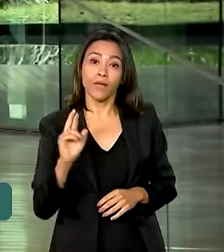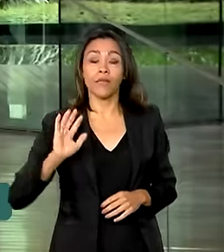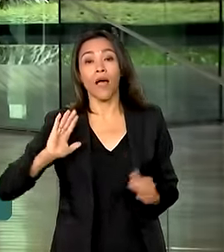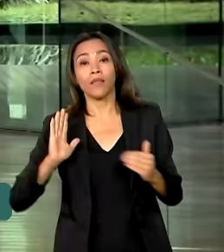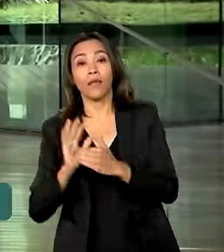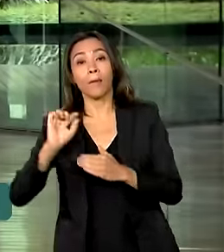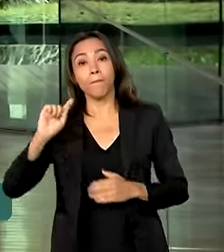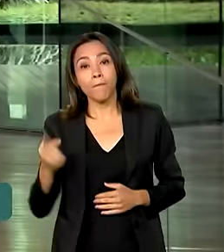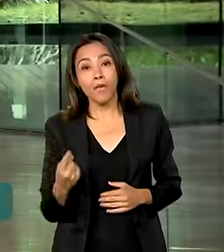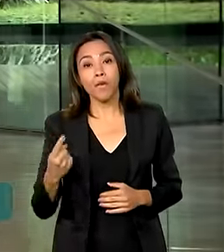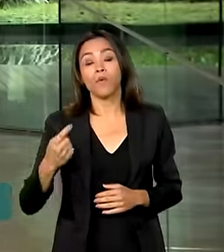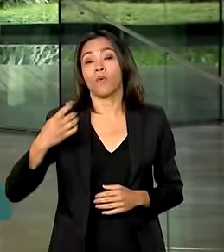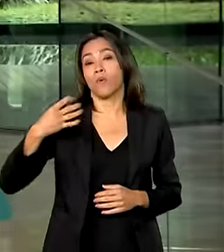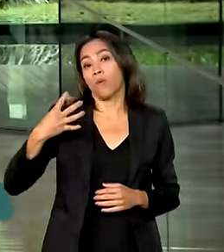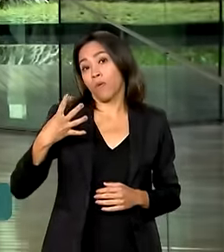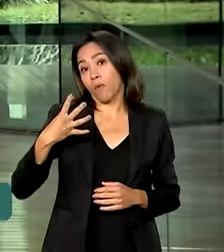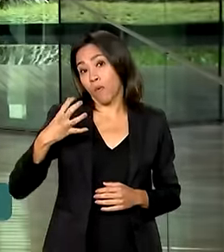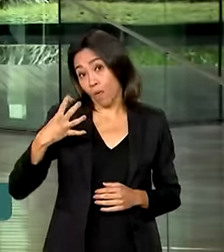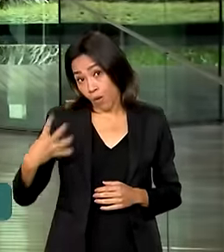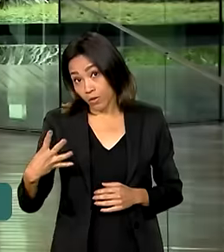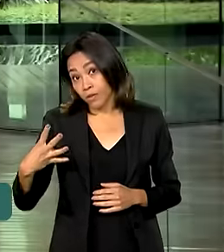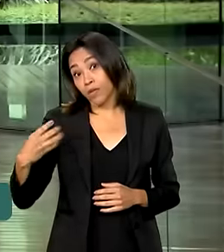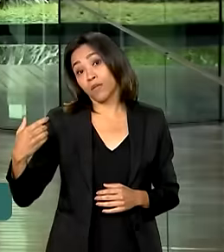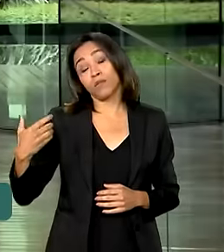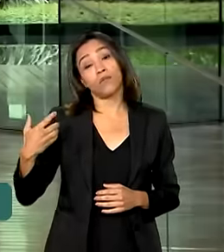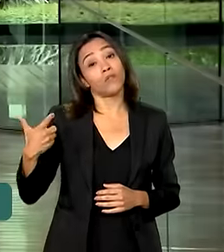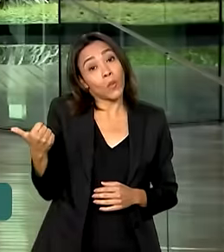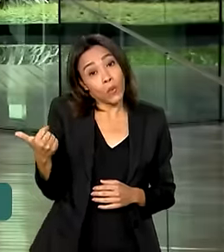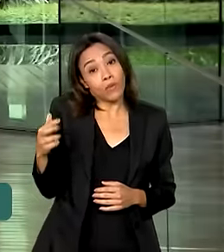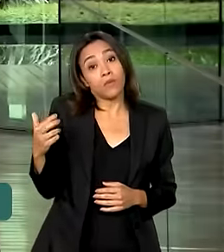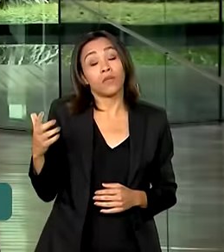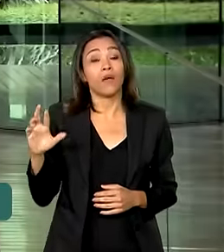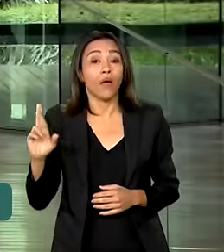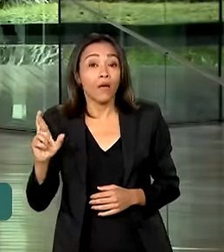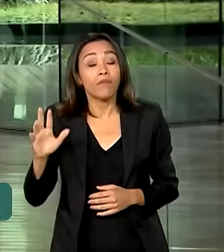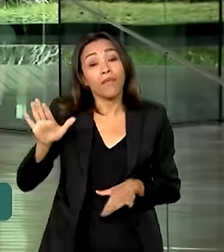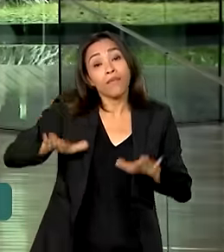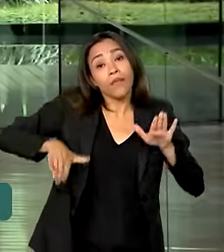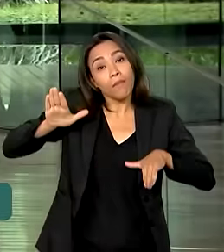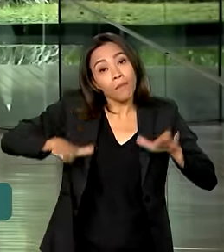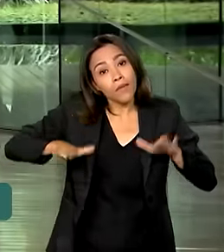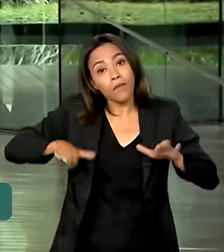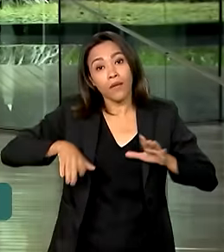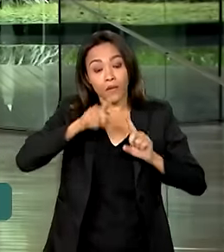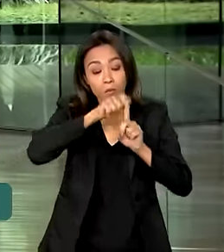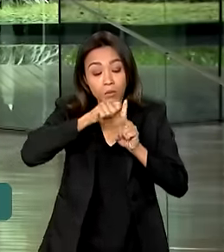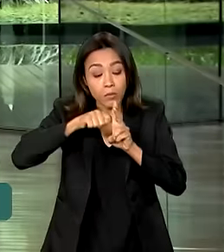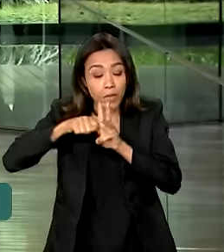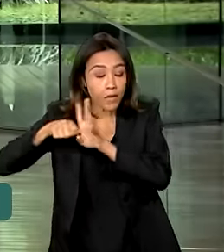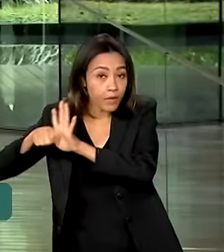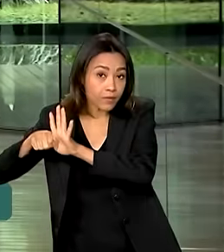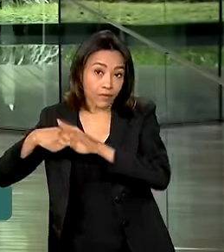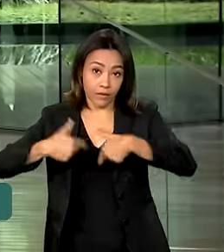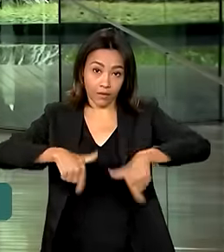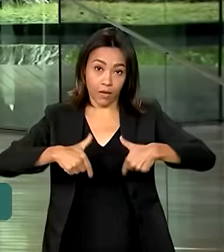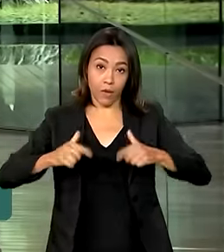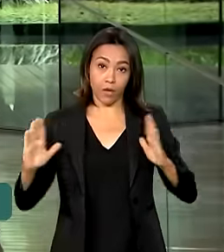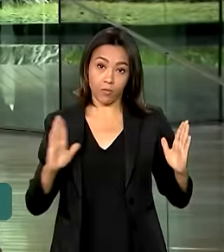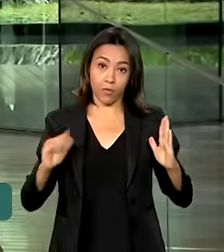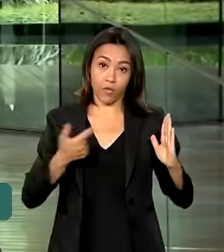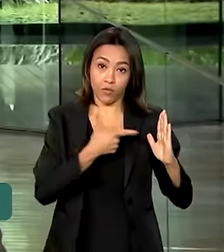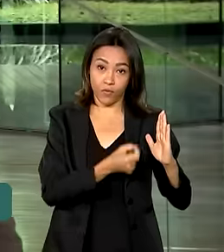.412,00, dependendo do número de meses trabalhados no ano base de 2022.